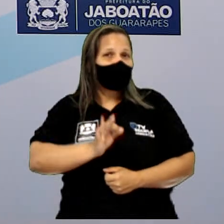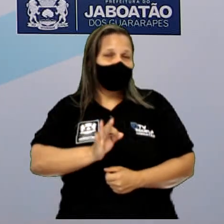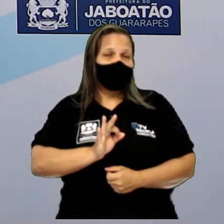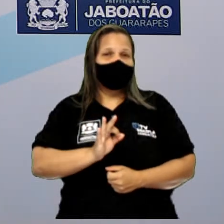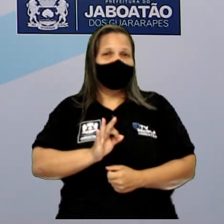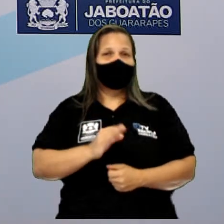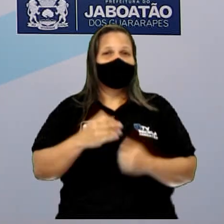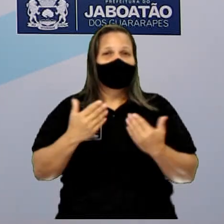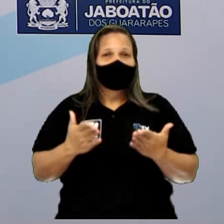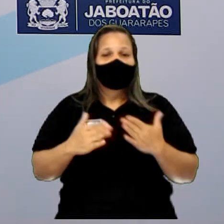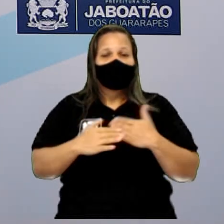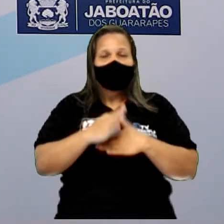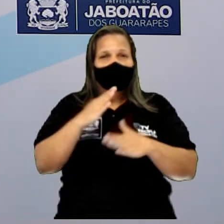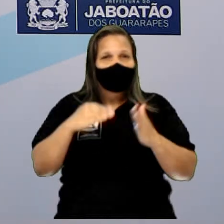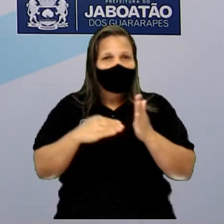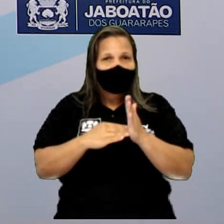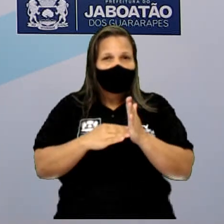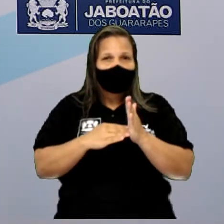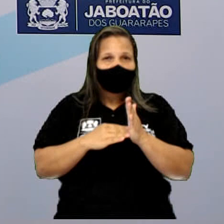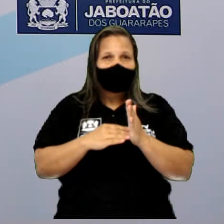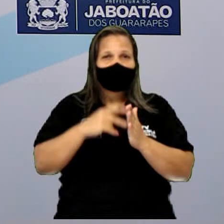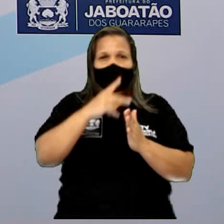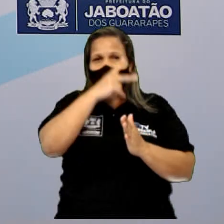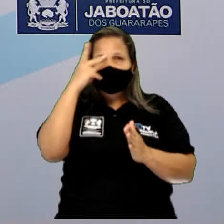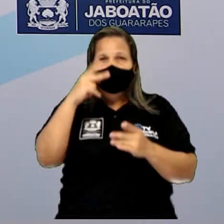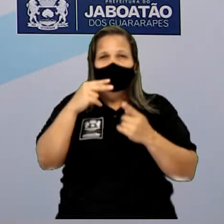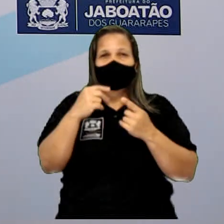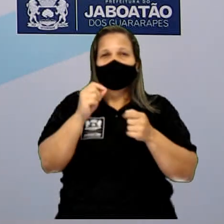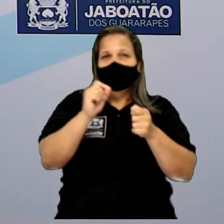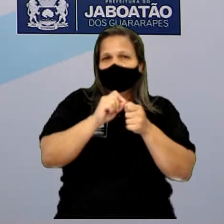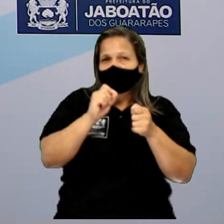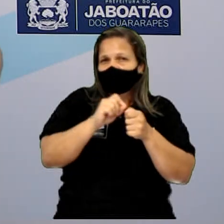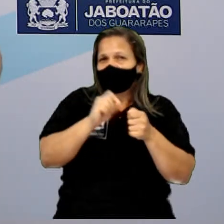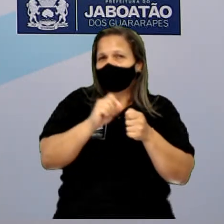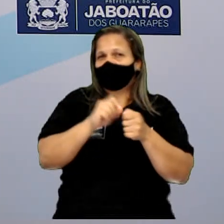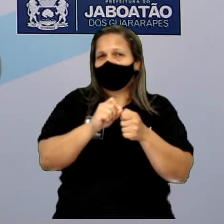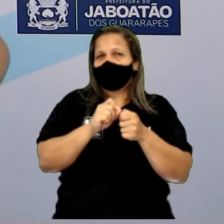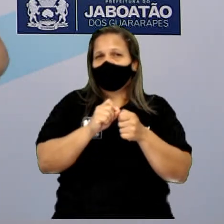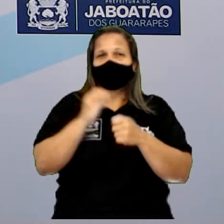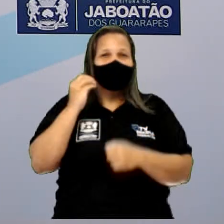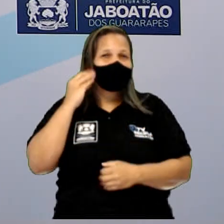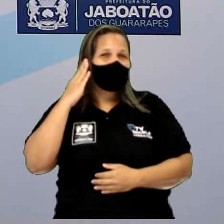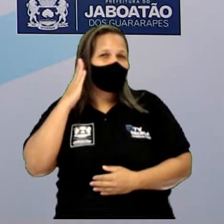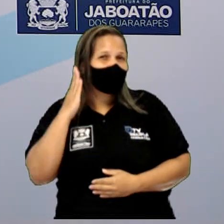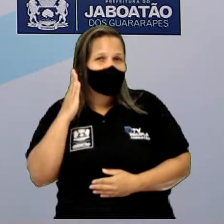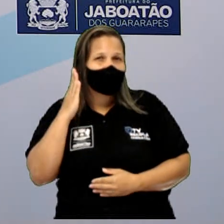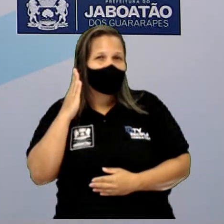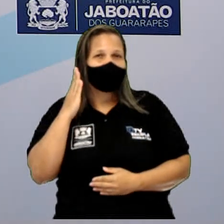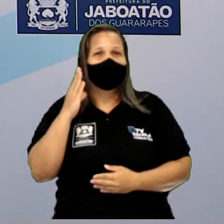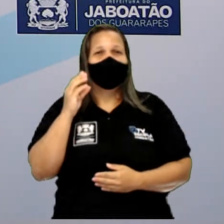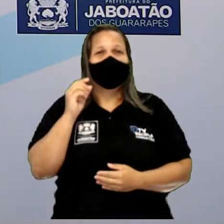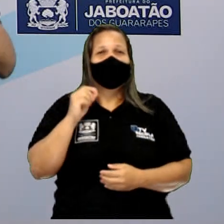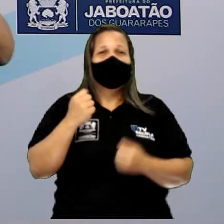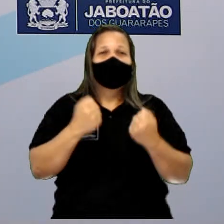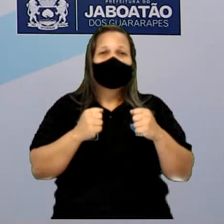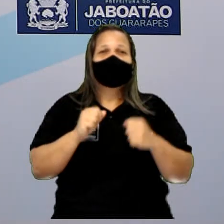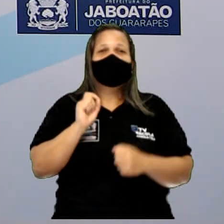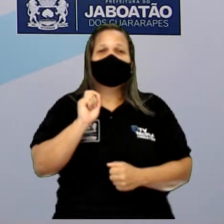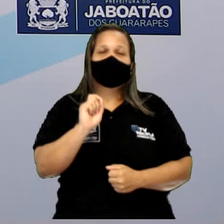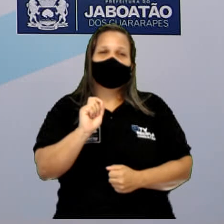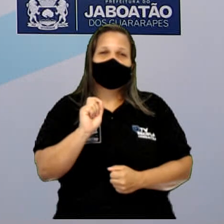fabricantes de pilha e de bateria, por exemplo, fabricantes de celular, eles precisam